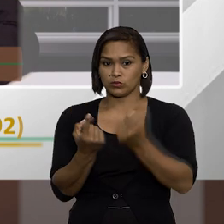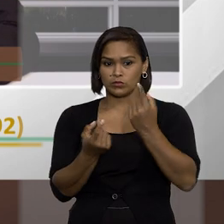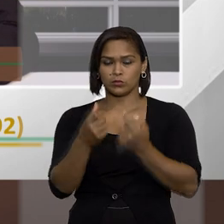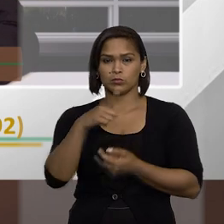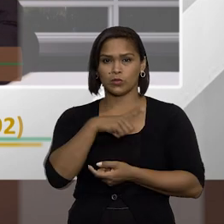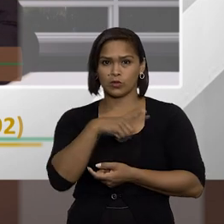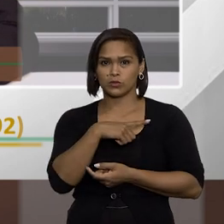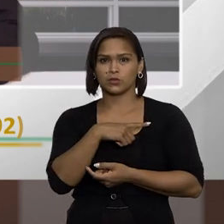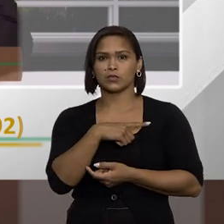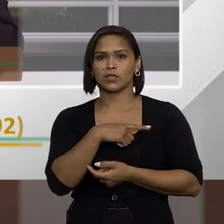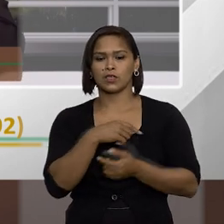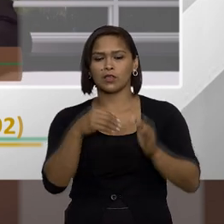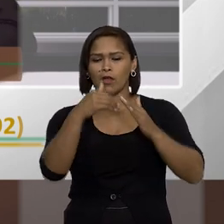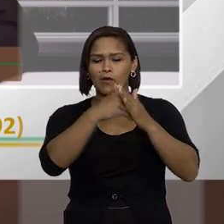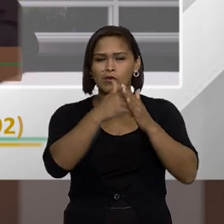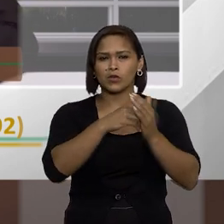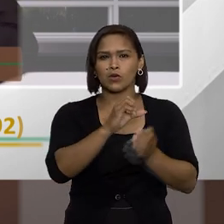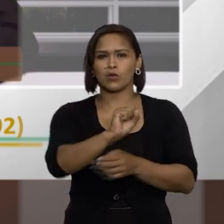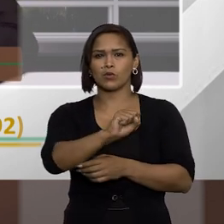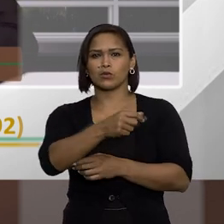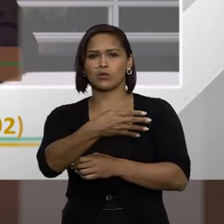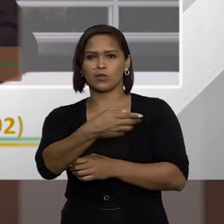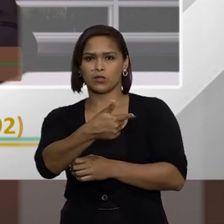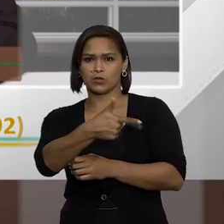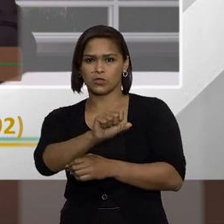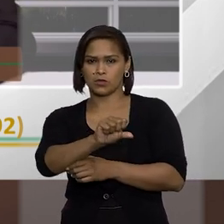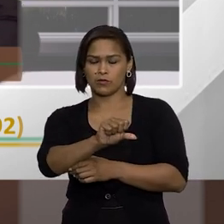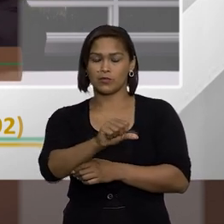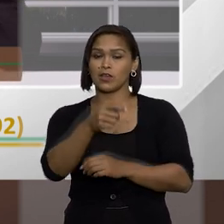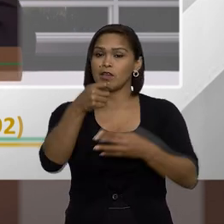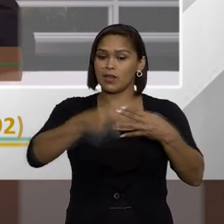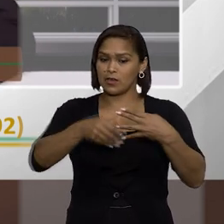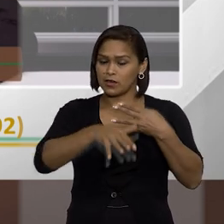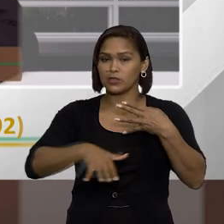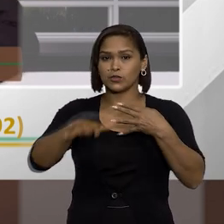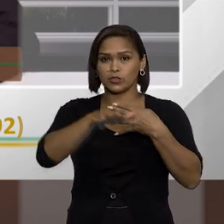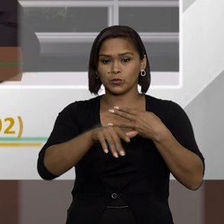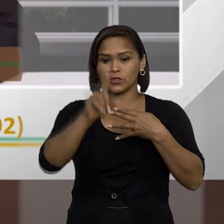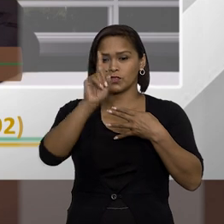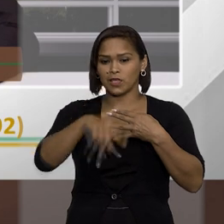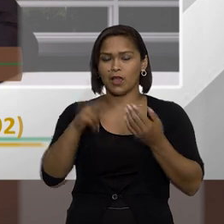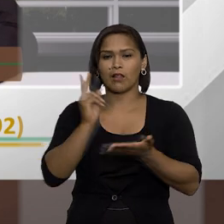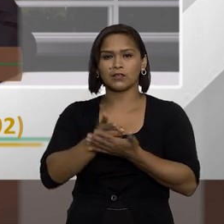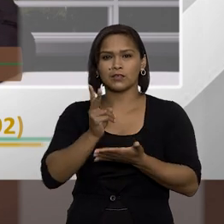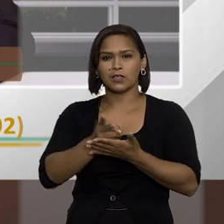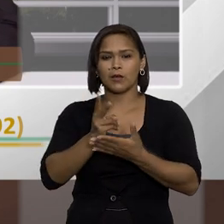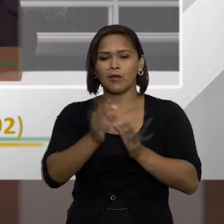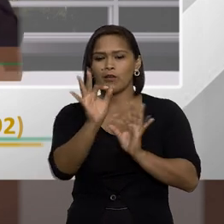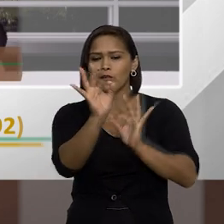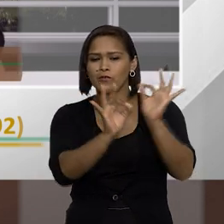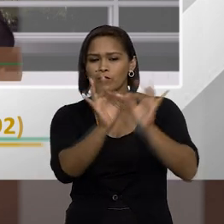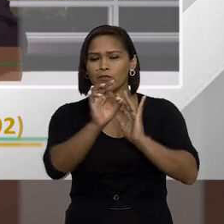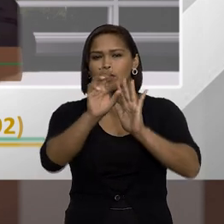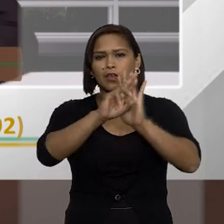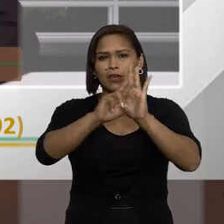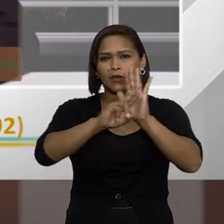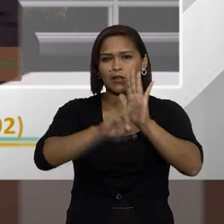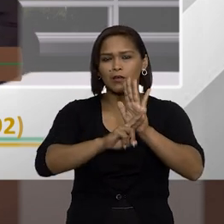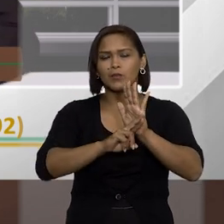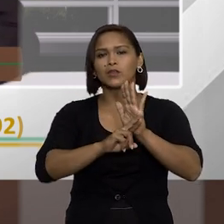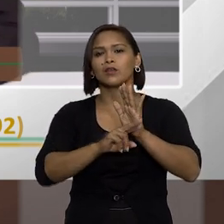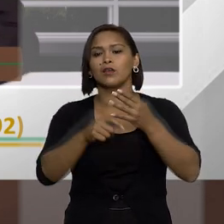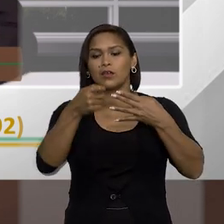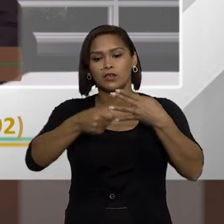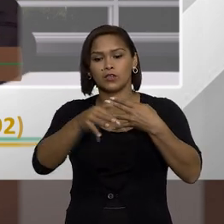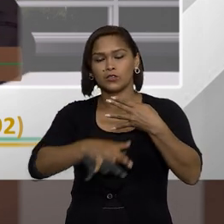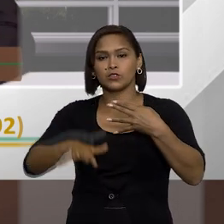dos pontos que nós temos omissos dentro do 8.429 e aí a jurisprudência ela sempre que vem regulamentando esses pontos